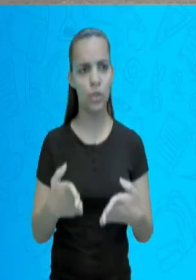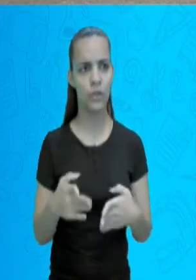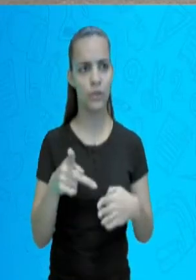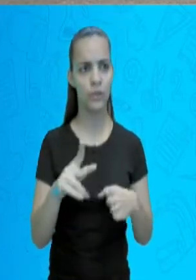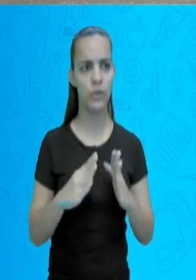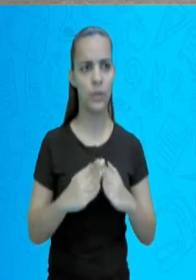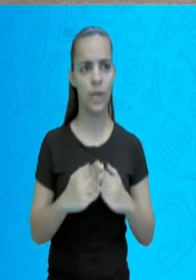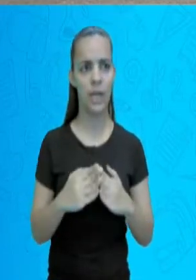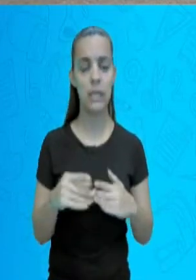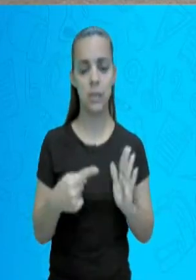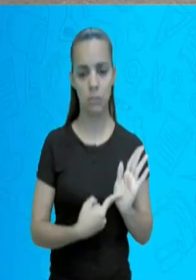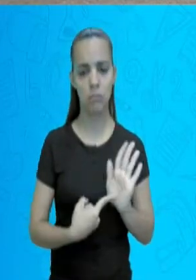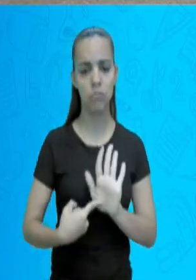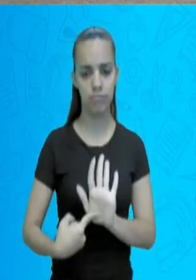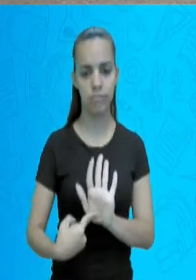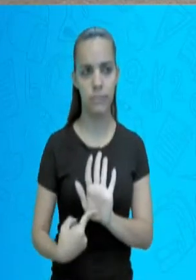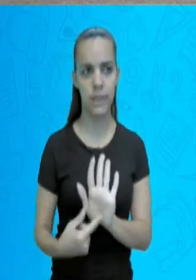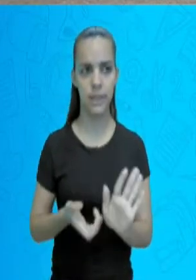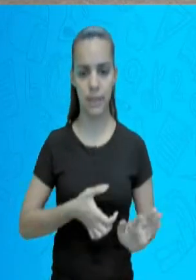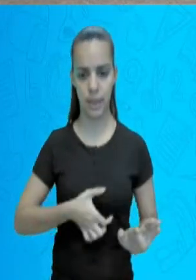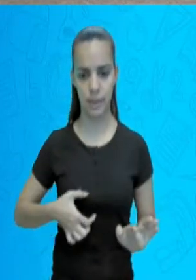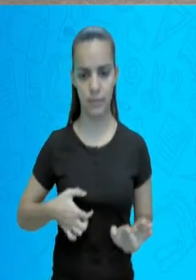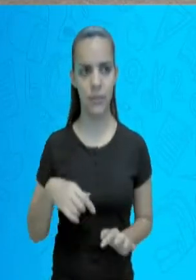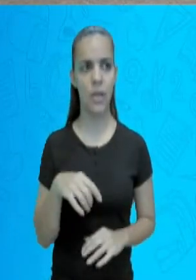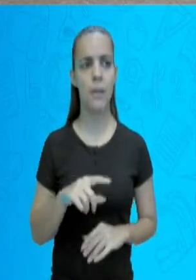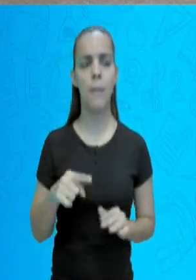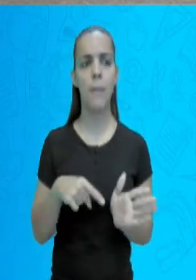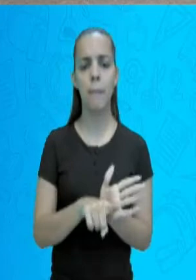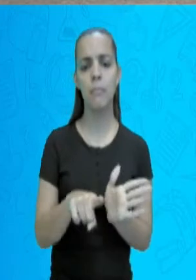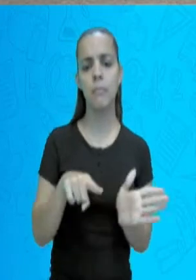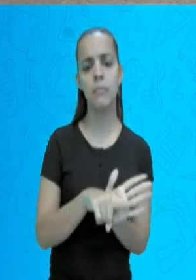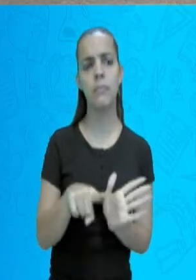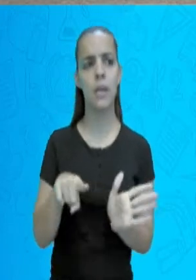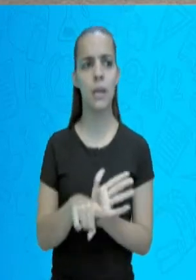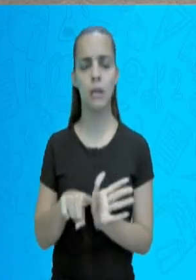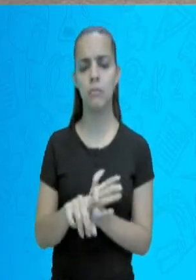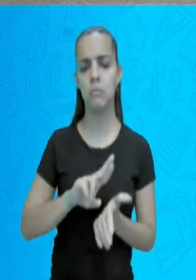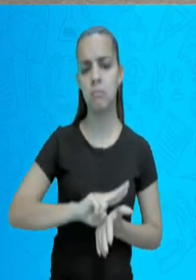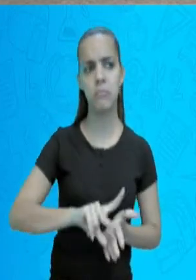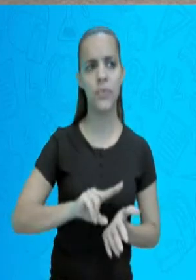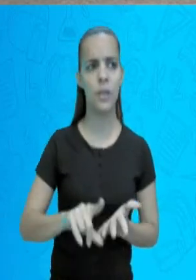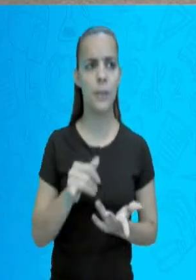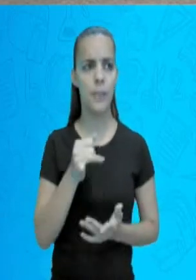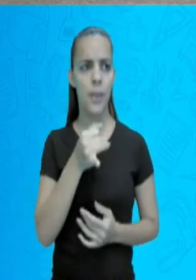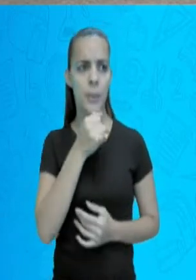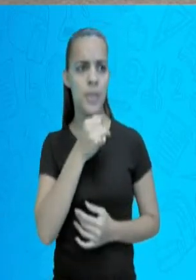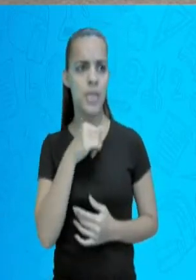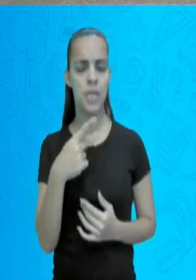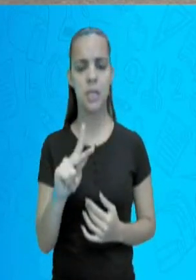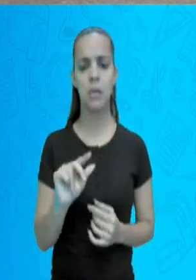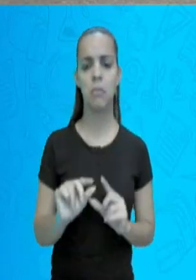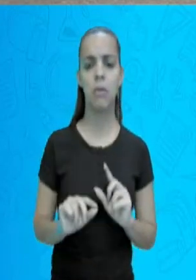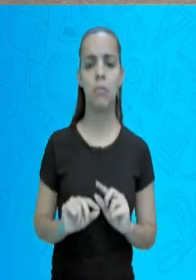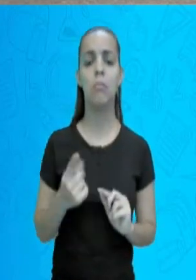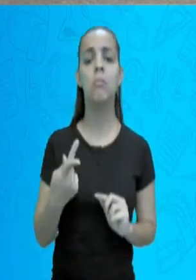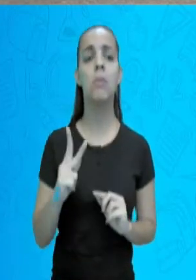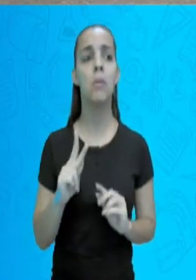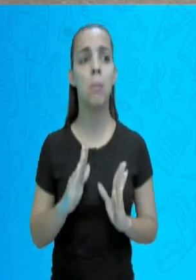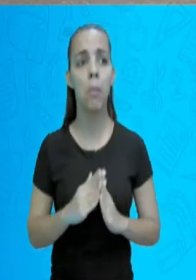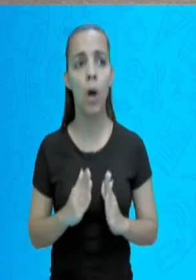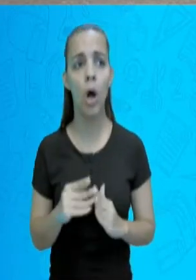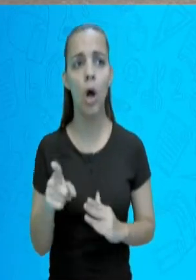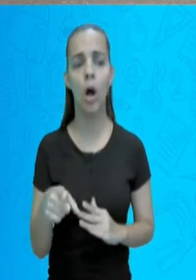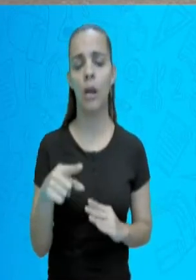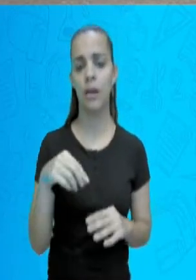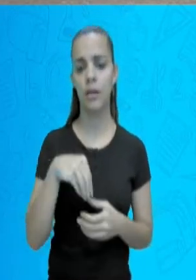identificava e perguntava várias coisas sobre cada morador, sobre a